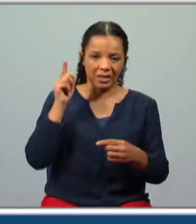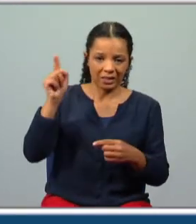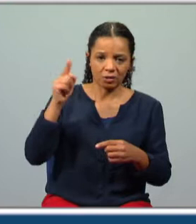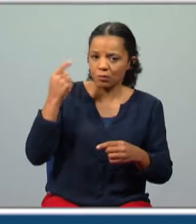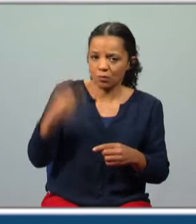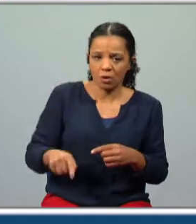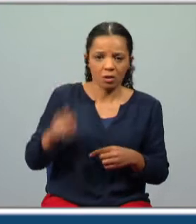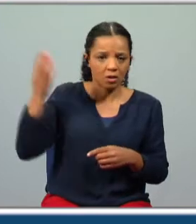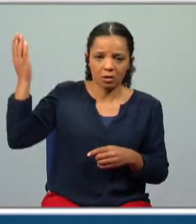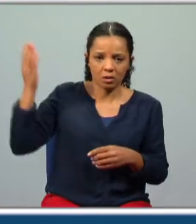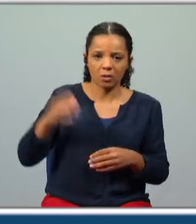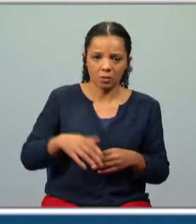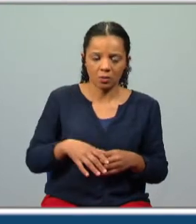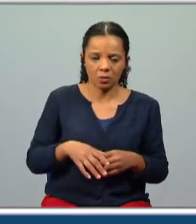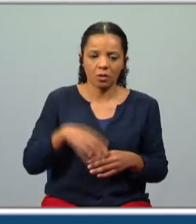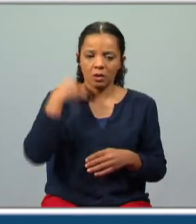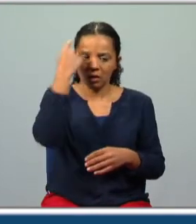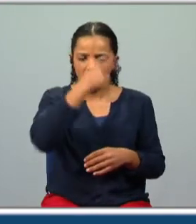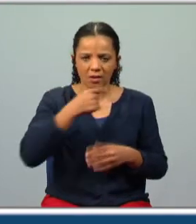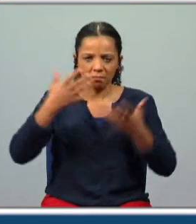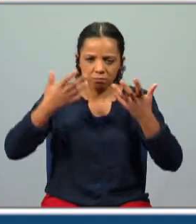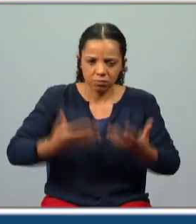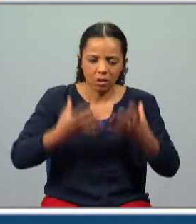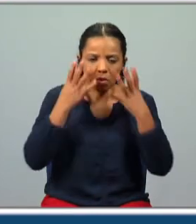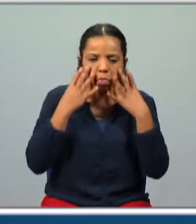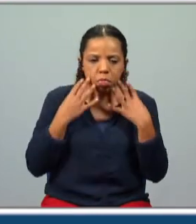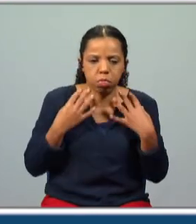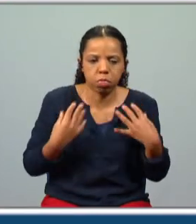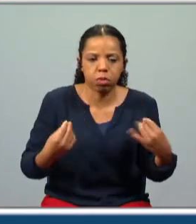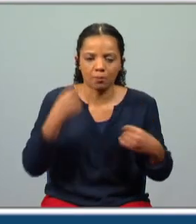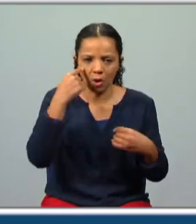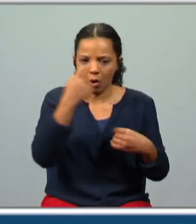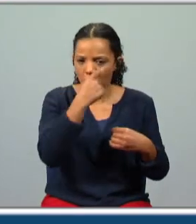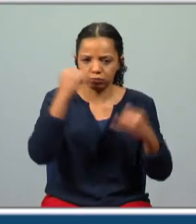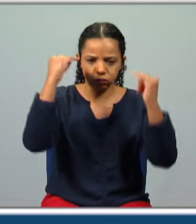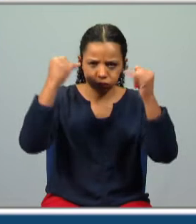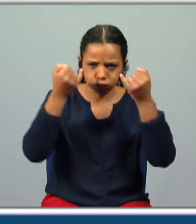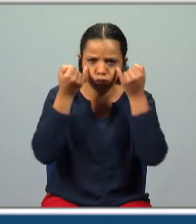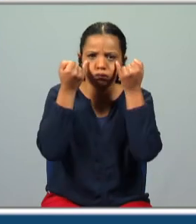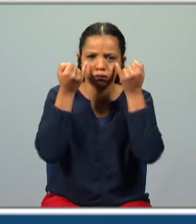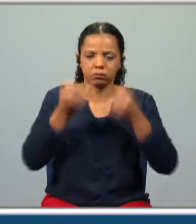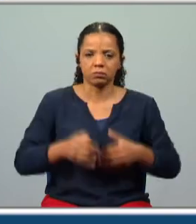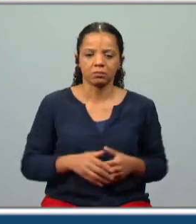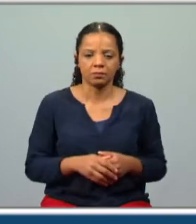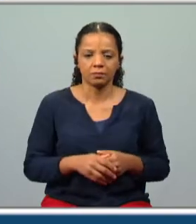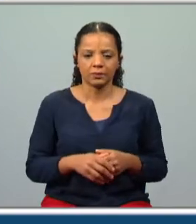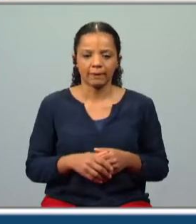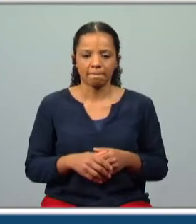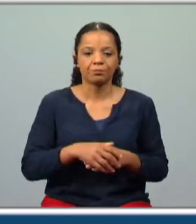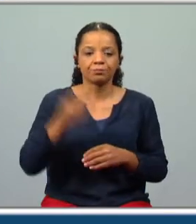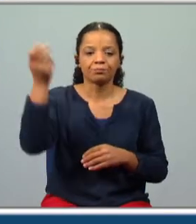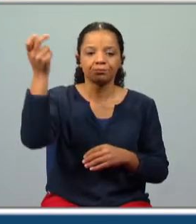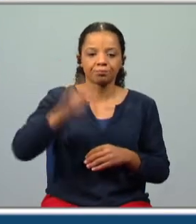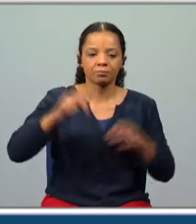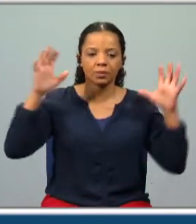somente. Portanto, objetivamente, o rosto carregado, a barba escoálida, os olhos encuvados. Mas uma criatura surge no